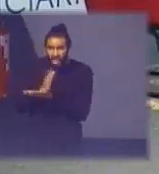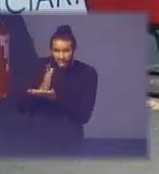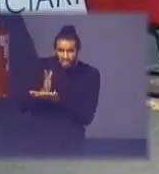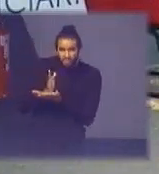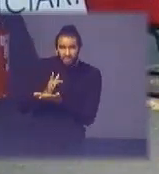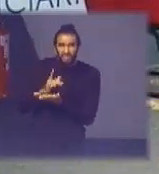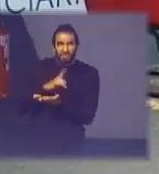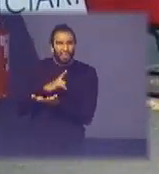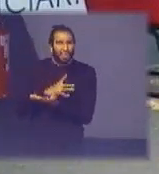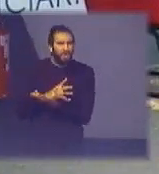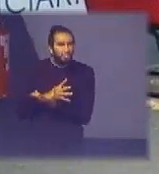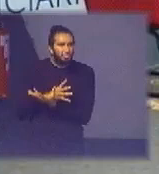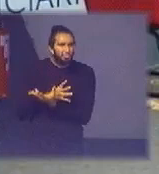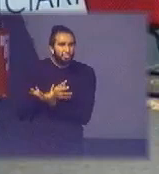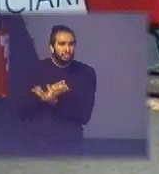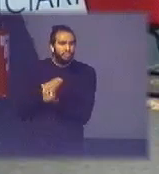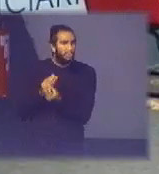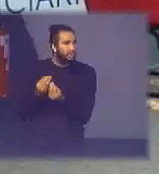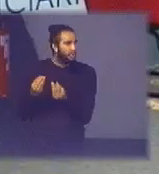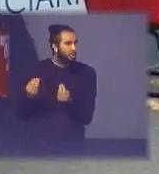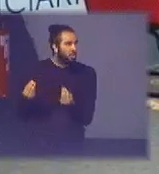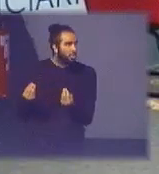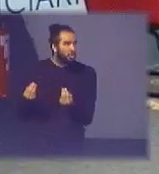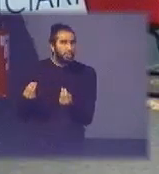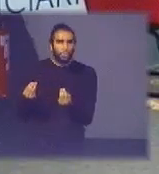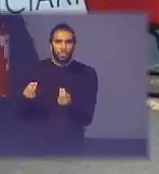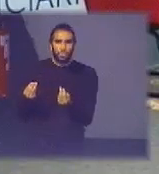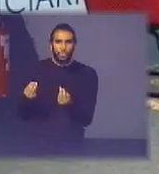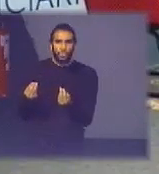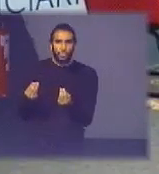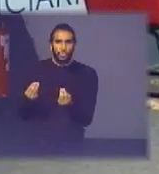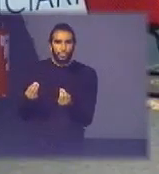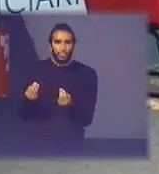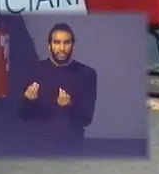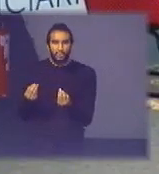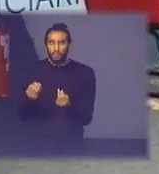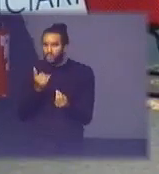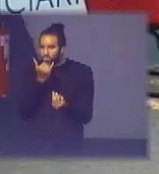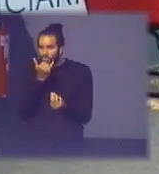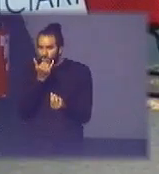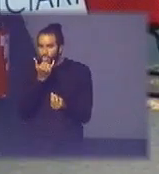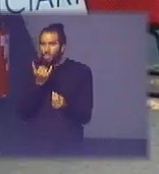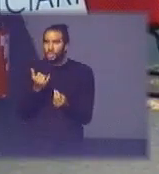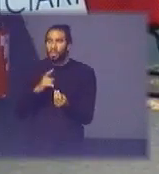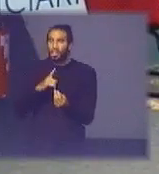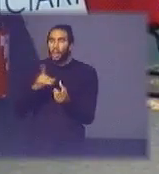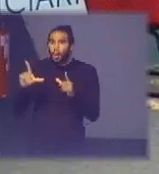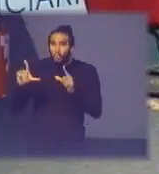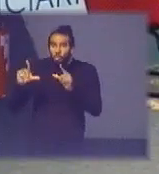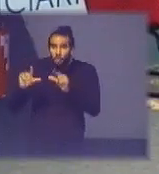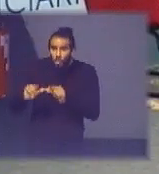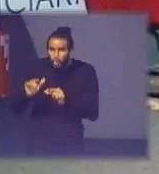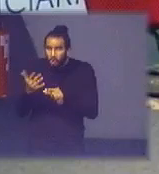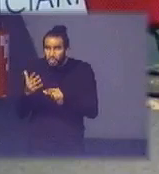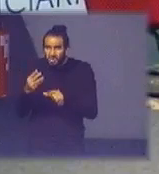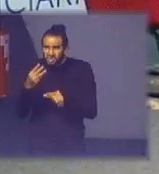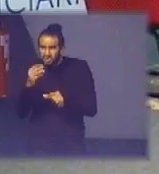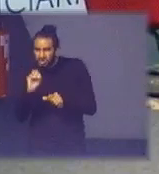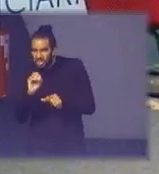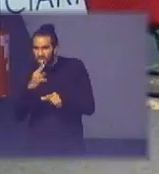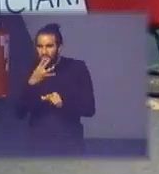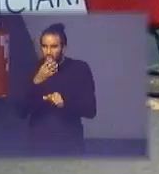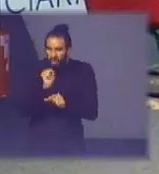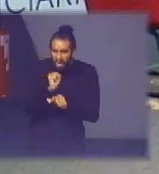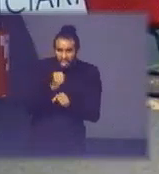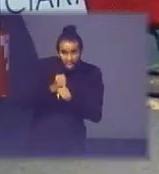extremamente pouco disponíveis cerca de 30 a 40 anos então a mineração já fez esse levantamento